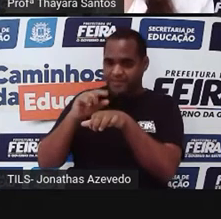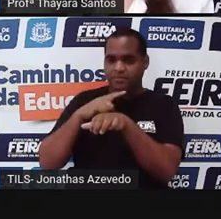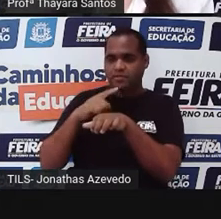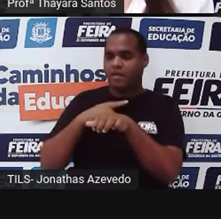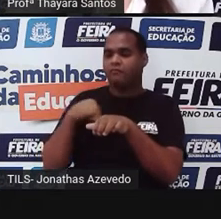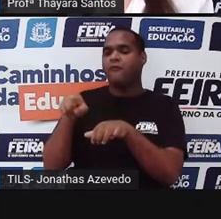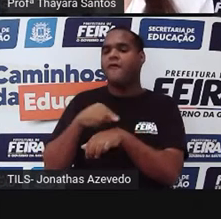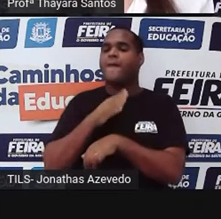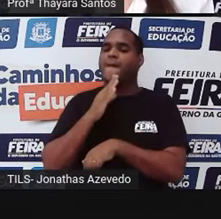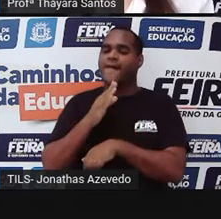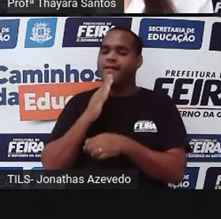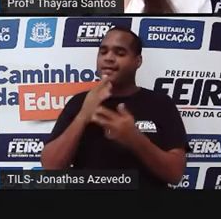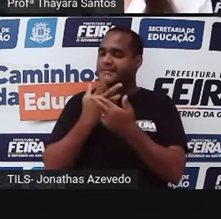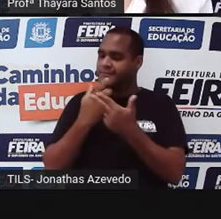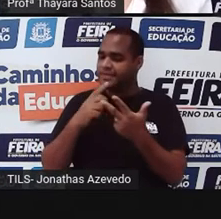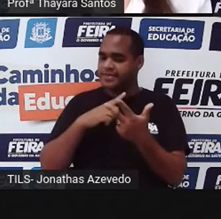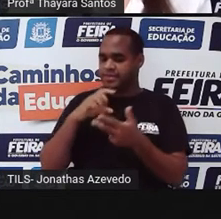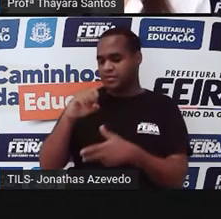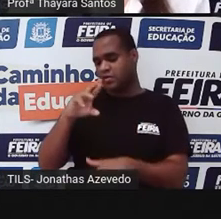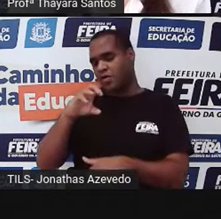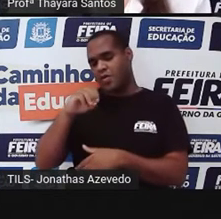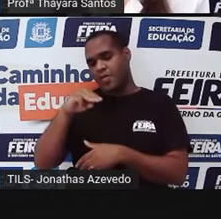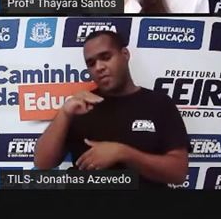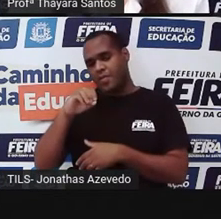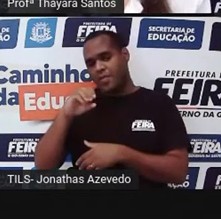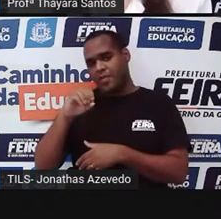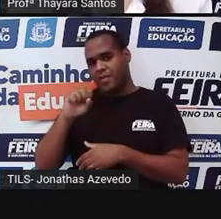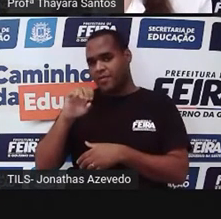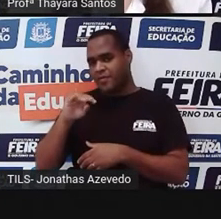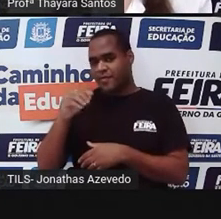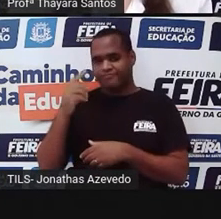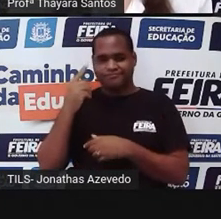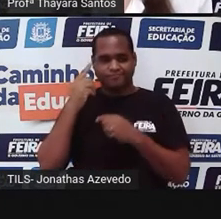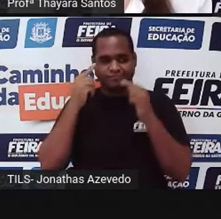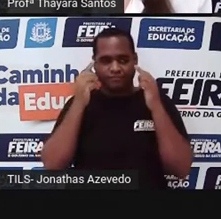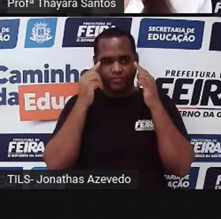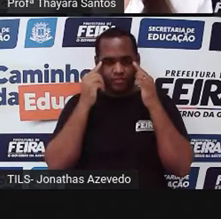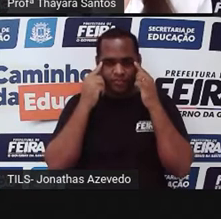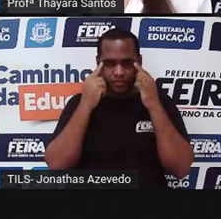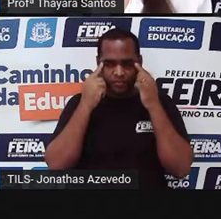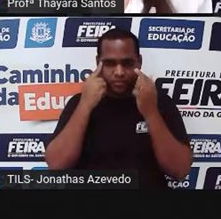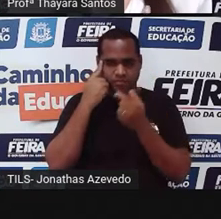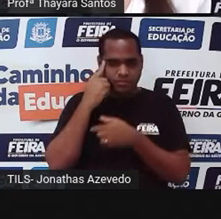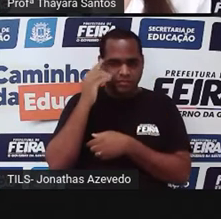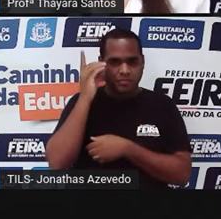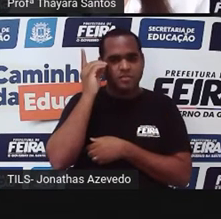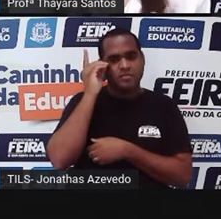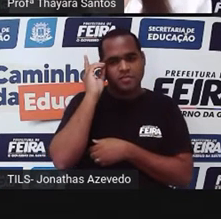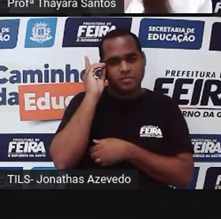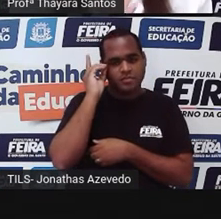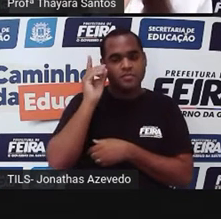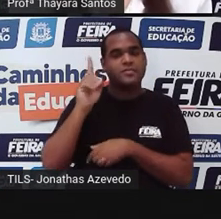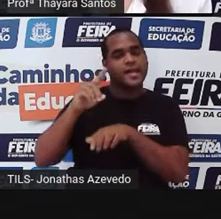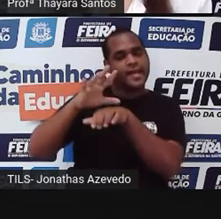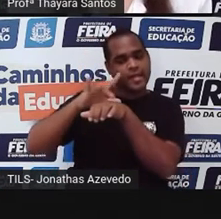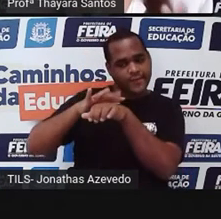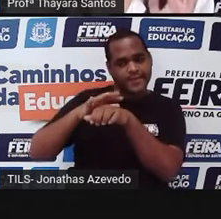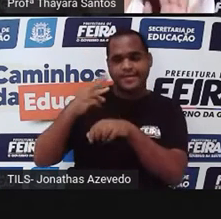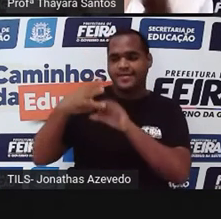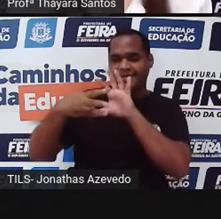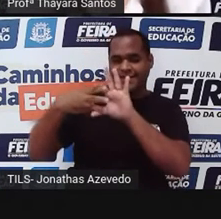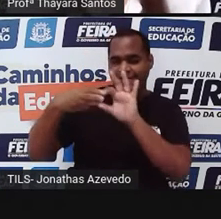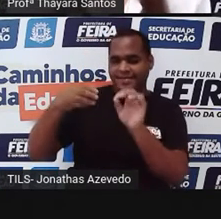conhecida desse tipo, né, cromossômica, é a própria síndrome de Down, que é conhecida como trissomia do cromossomo 21.